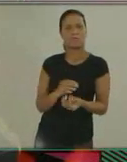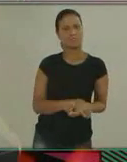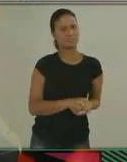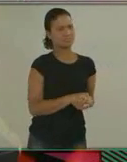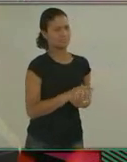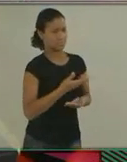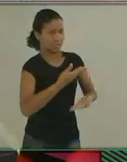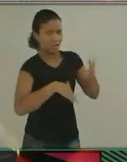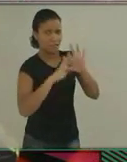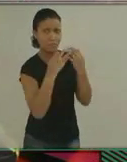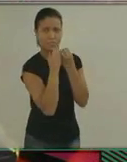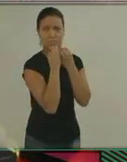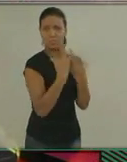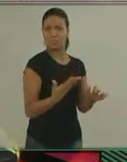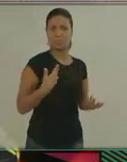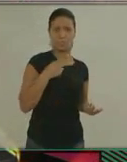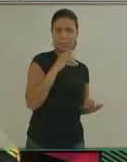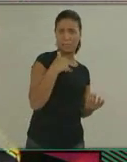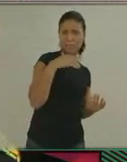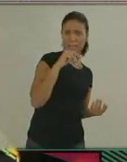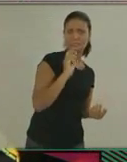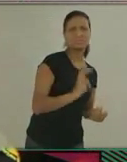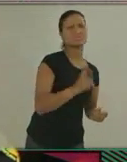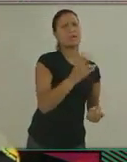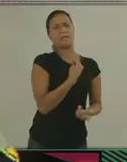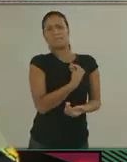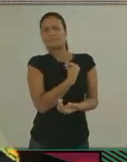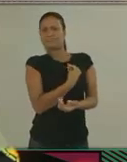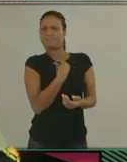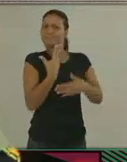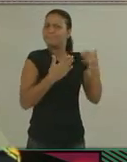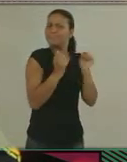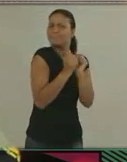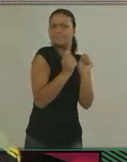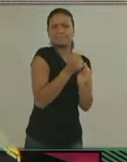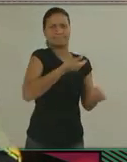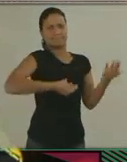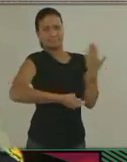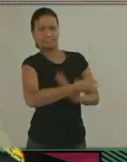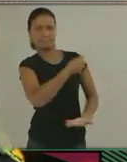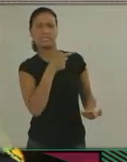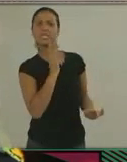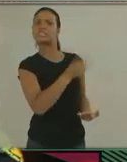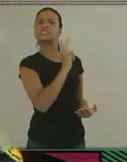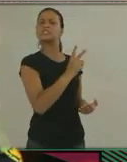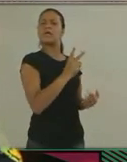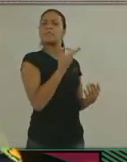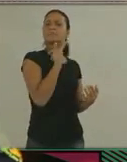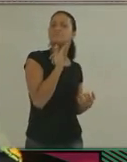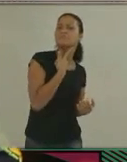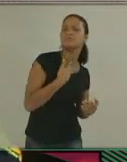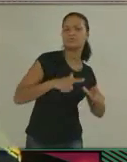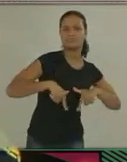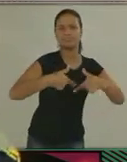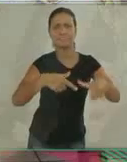Meu pai, minha mãe, está sempre presente na nossa vida. Quando a gente precisa, eles sempre estão dispostos.